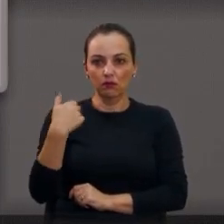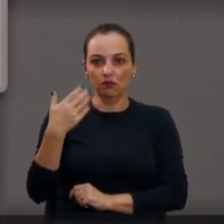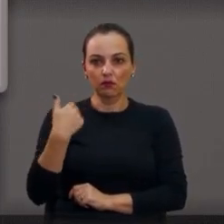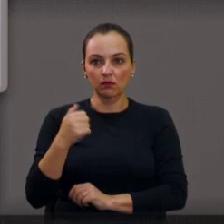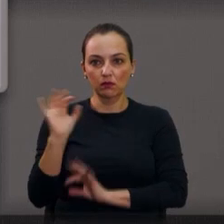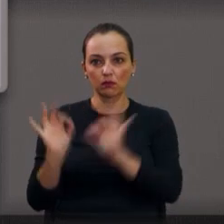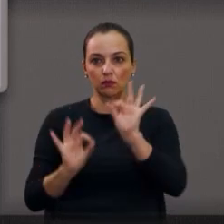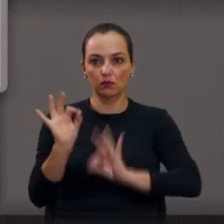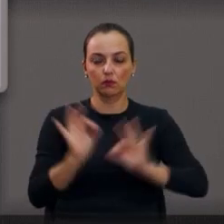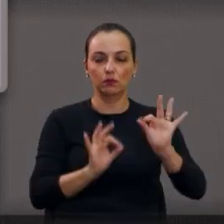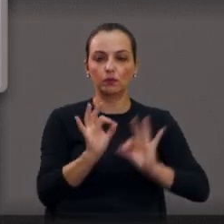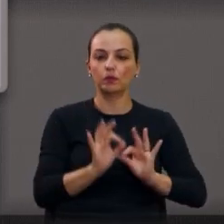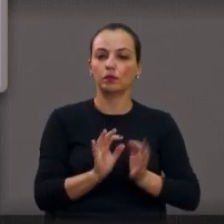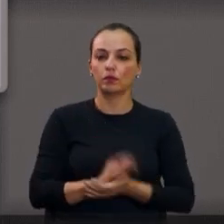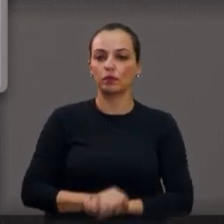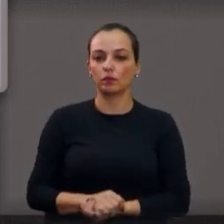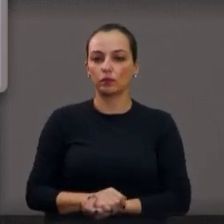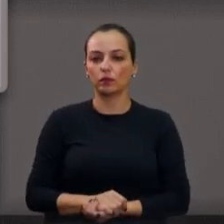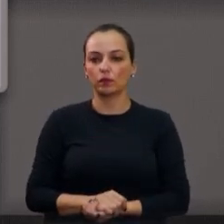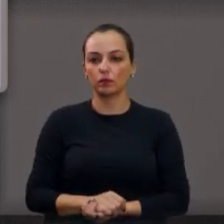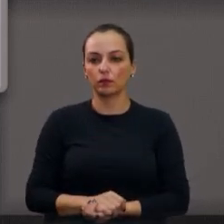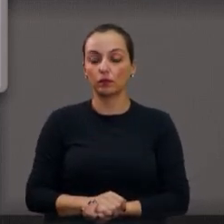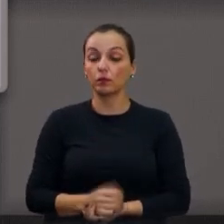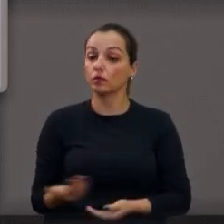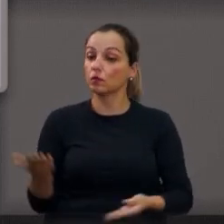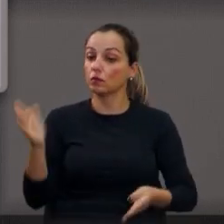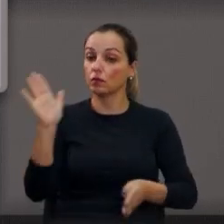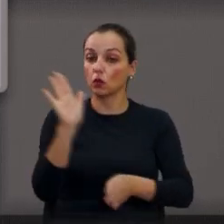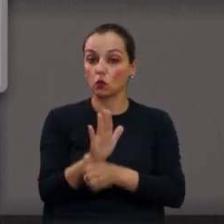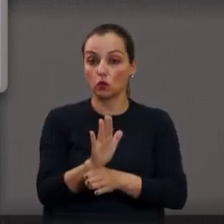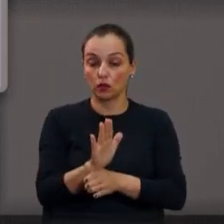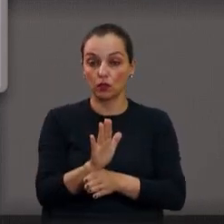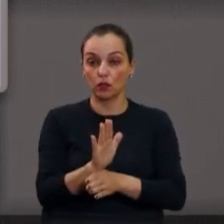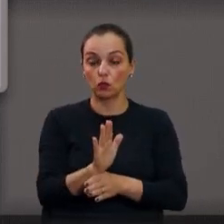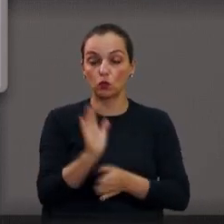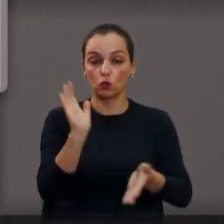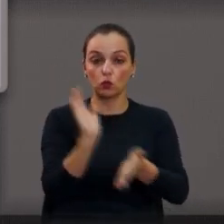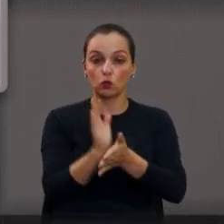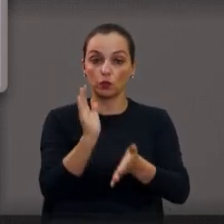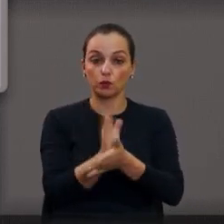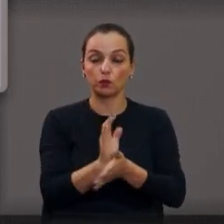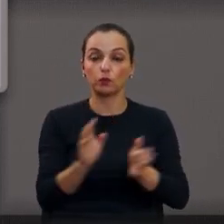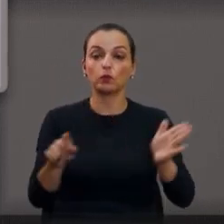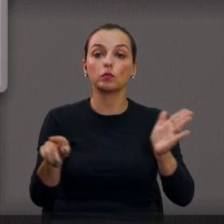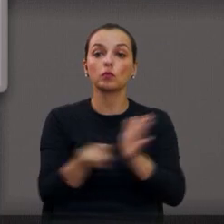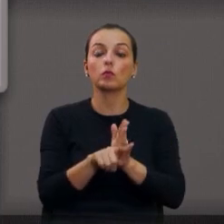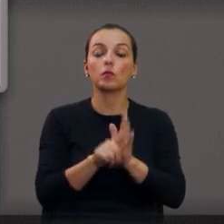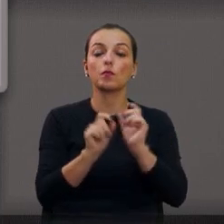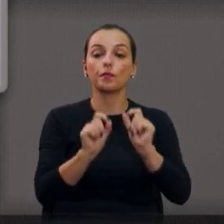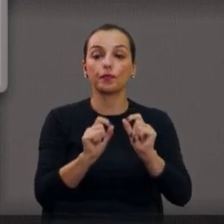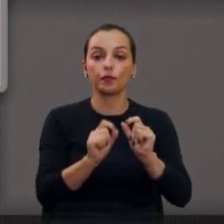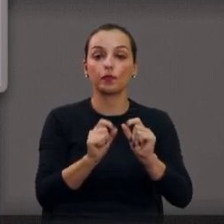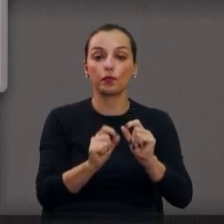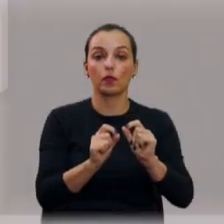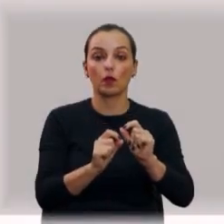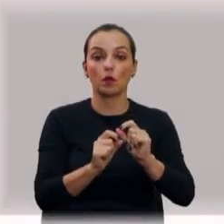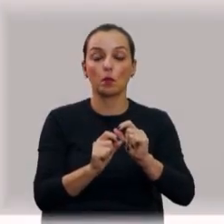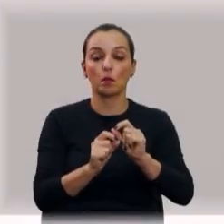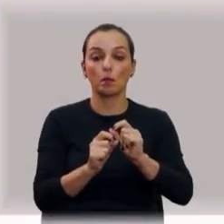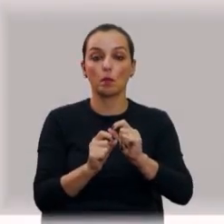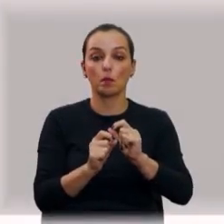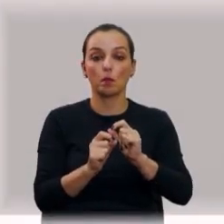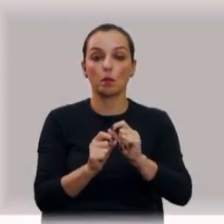tratativas. Estamos ajudando a categoria a fazer essa ponte com o governo no